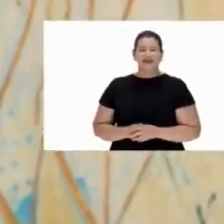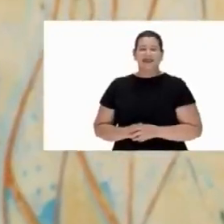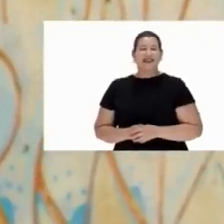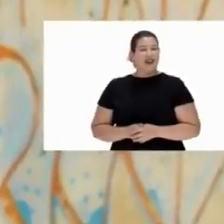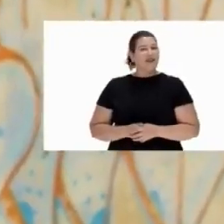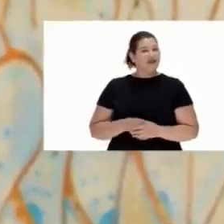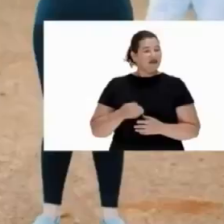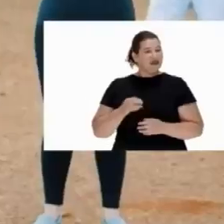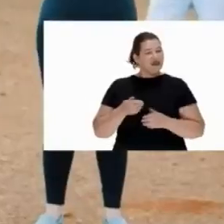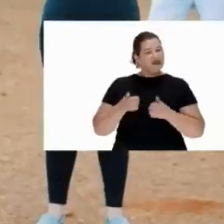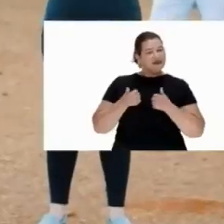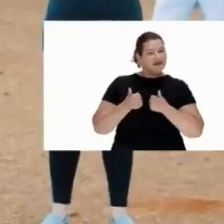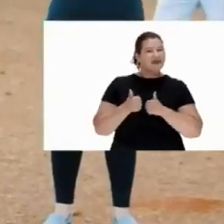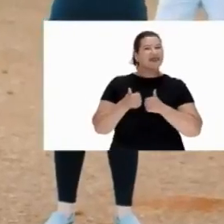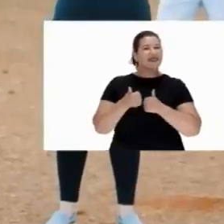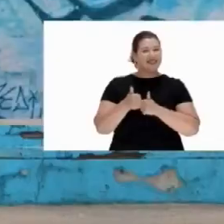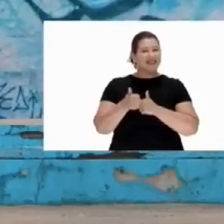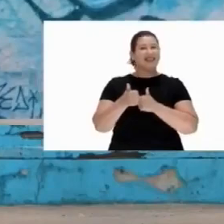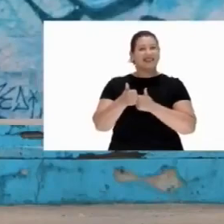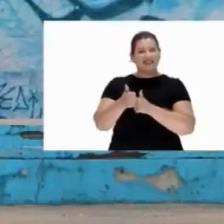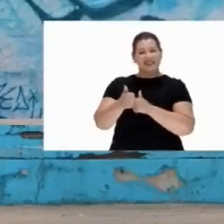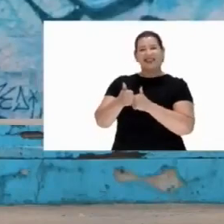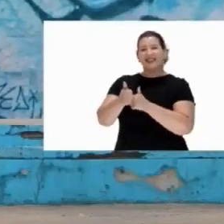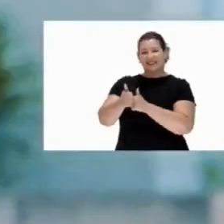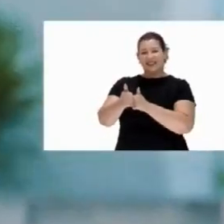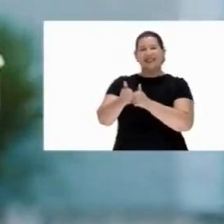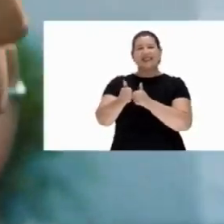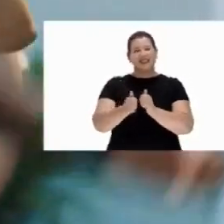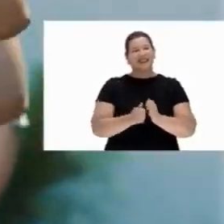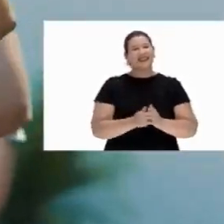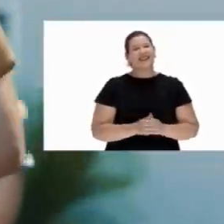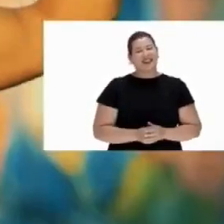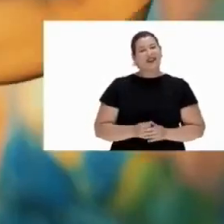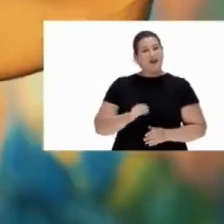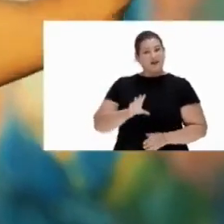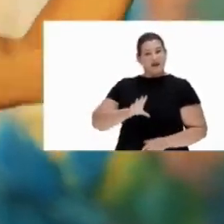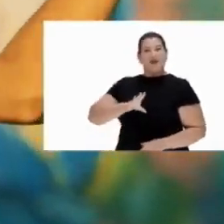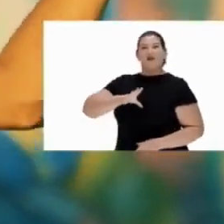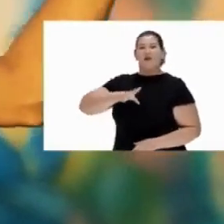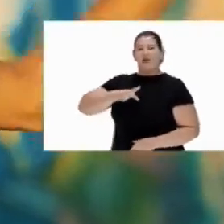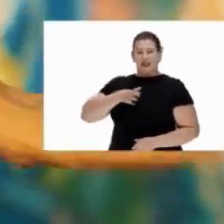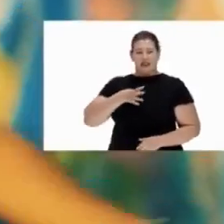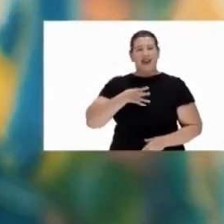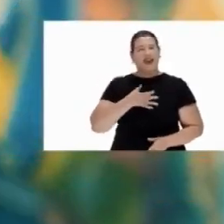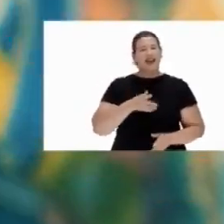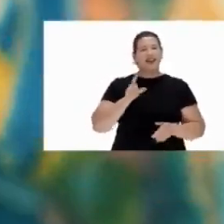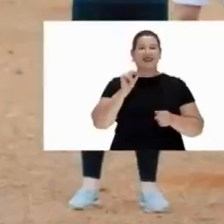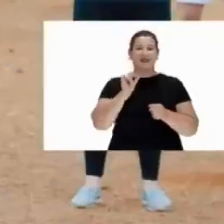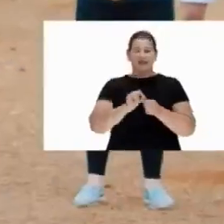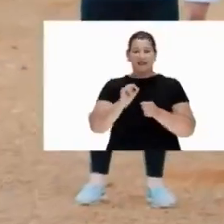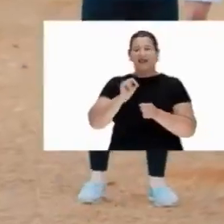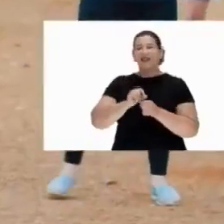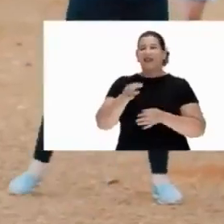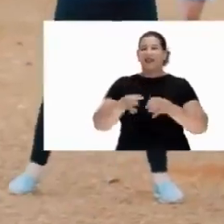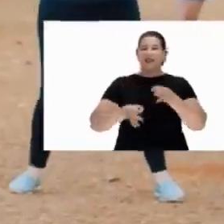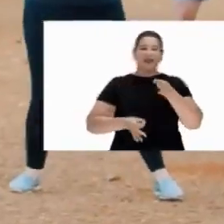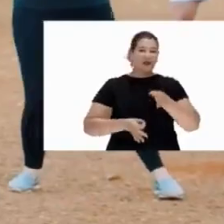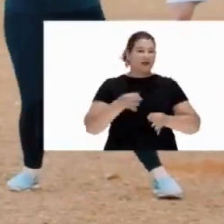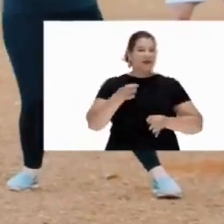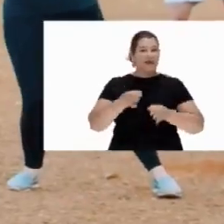Seguir eu vou com coragem pra fazer justiça